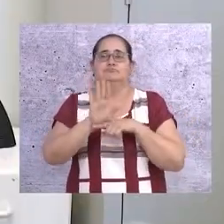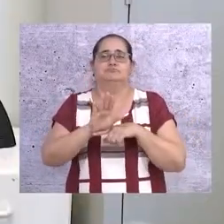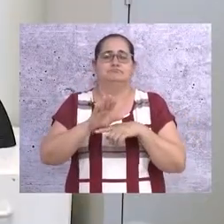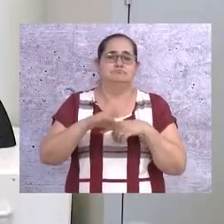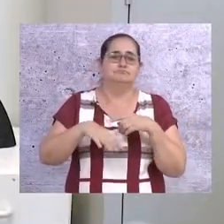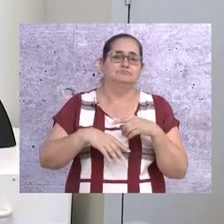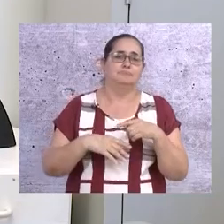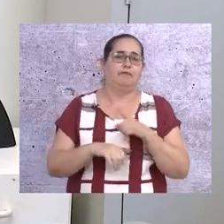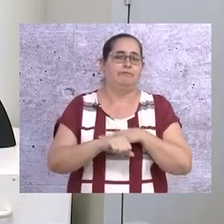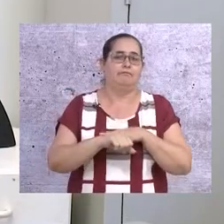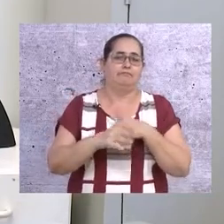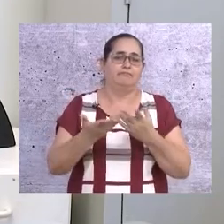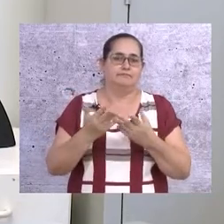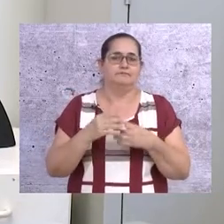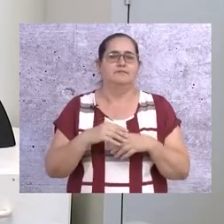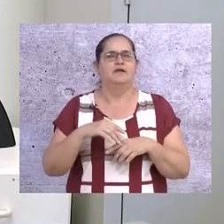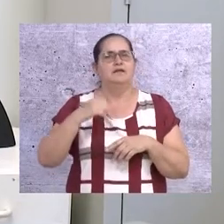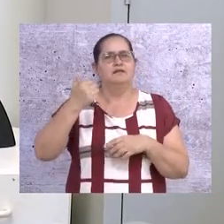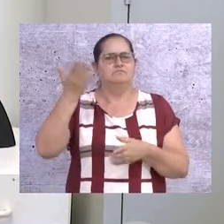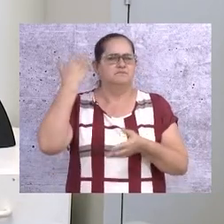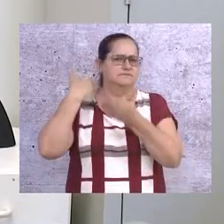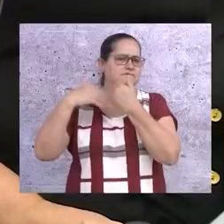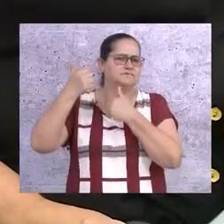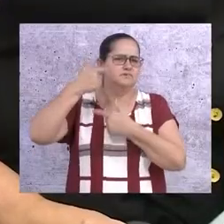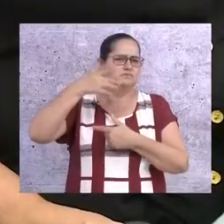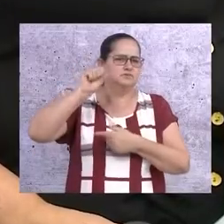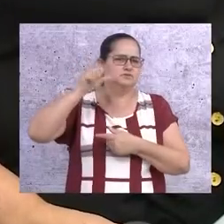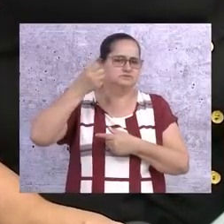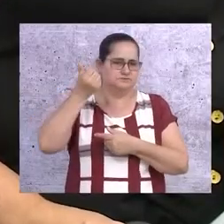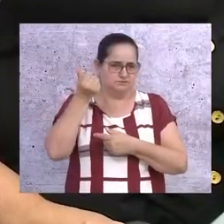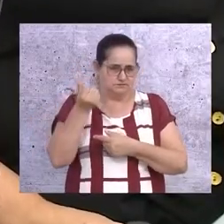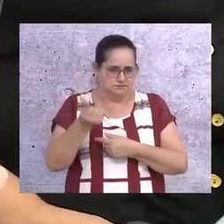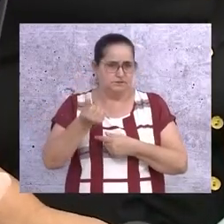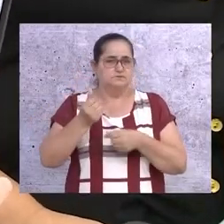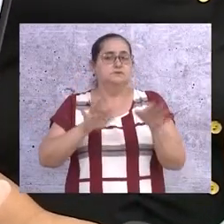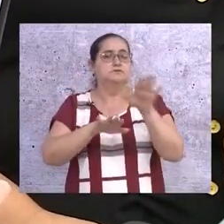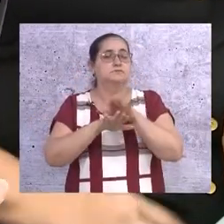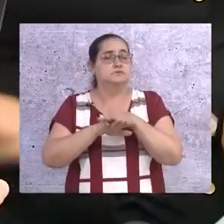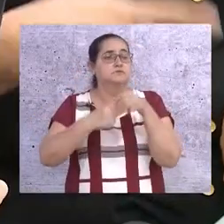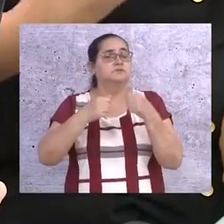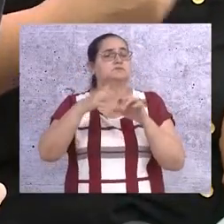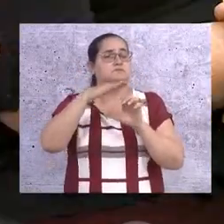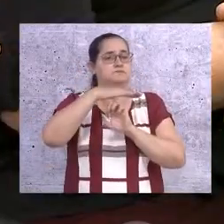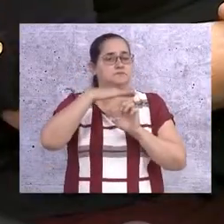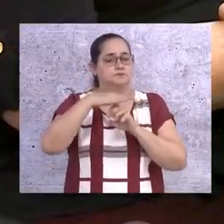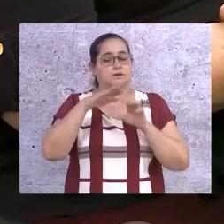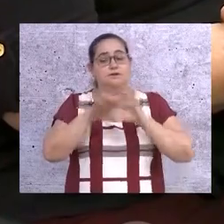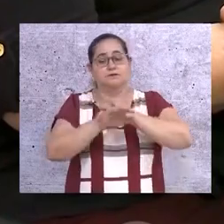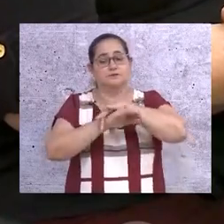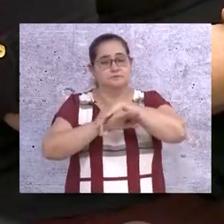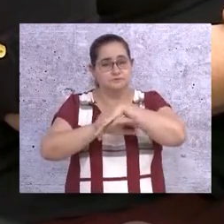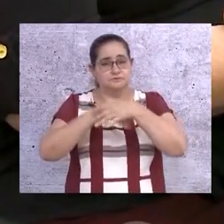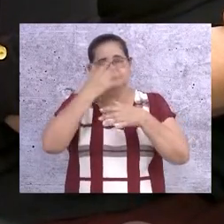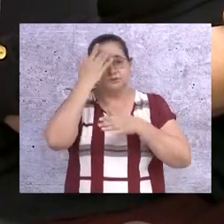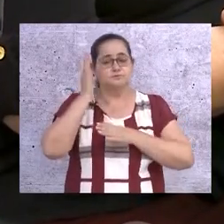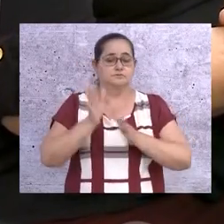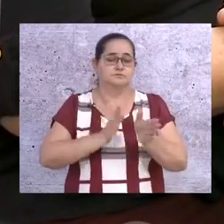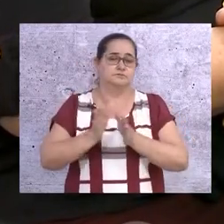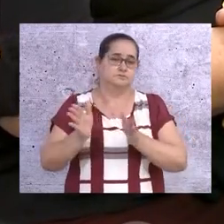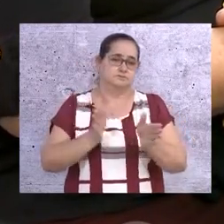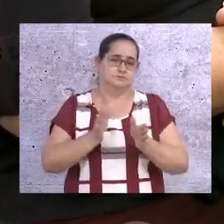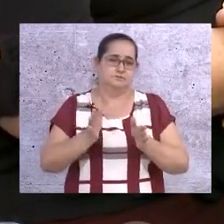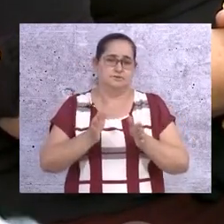Desde janeiro de 2016, a Lei Brasileira de Inclusão determina que as empresas garantam o acesso das pessoas com